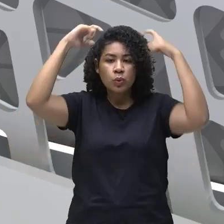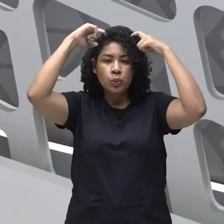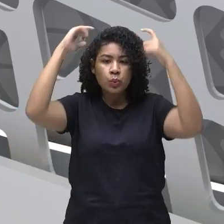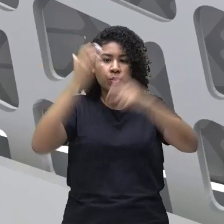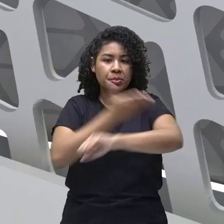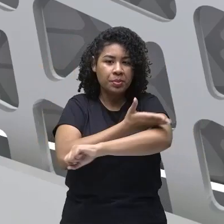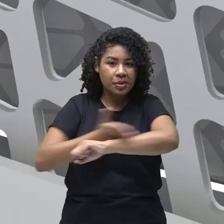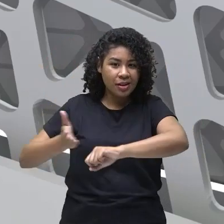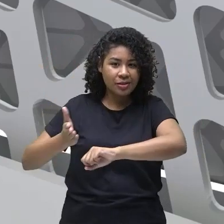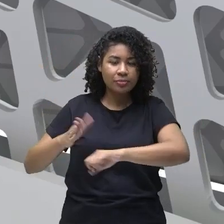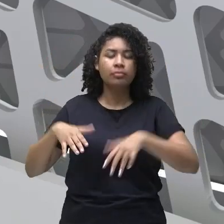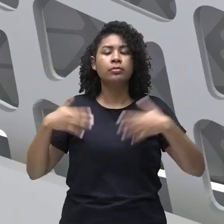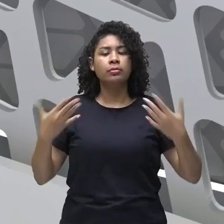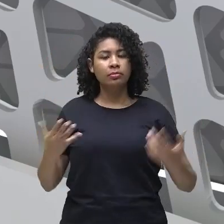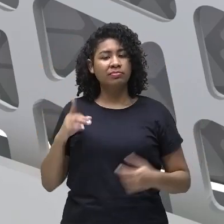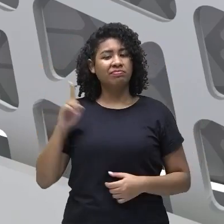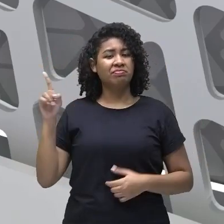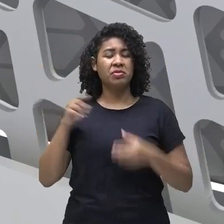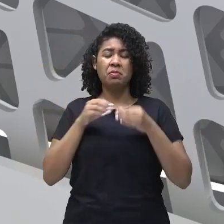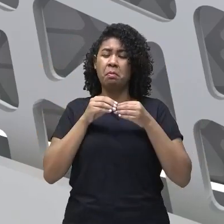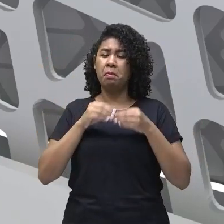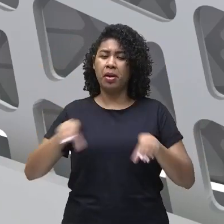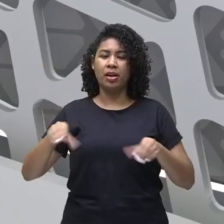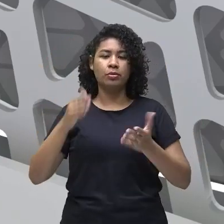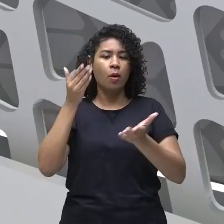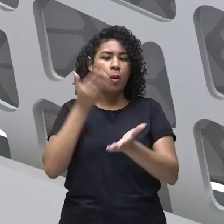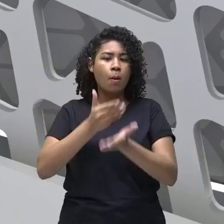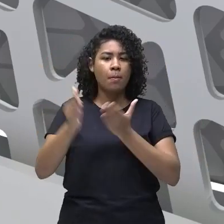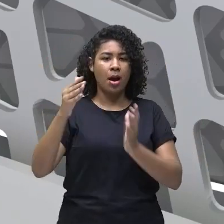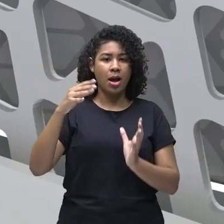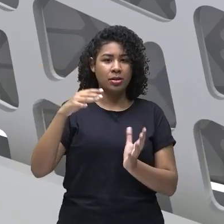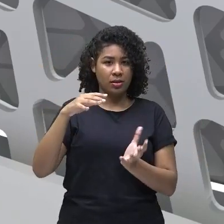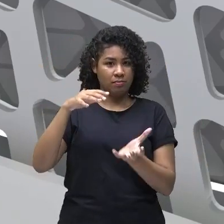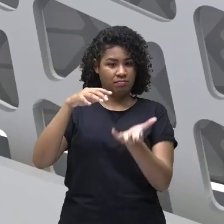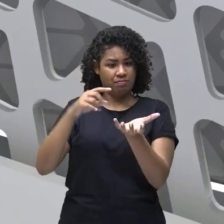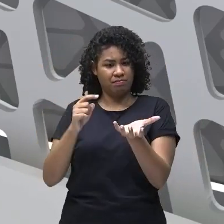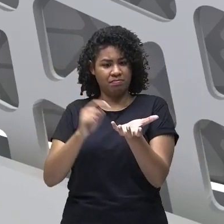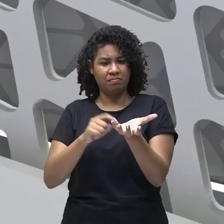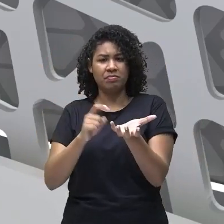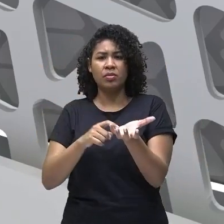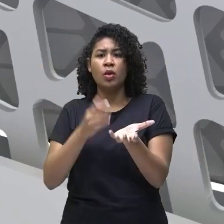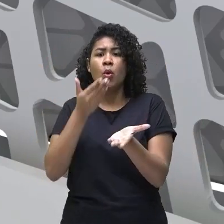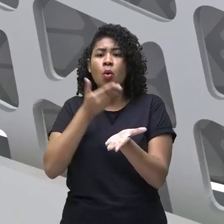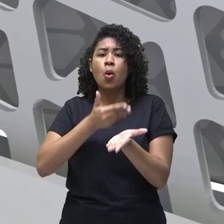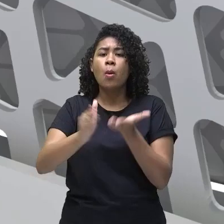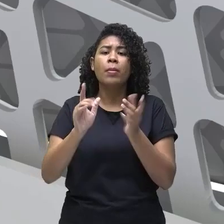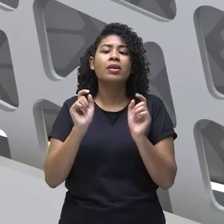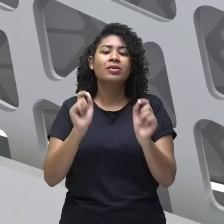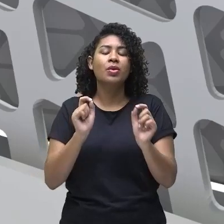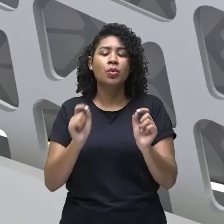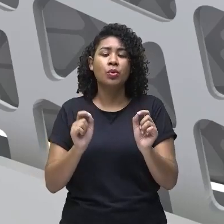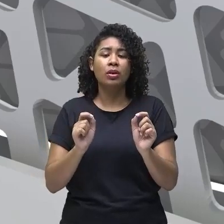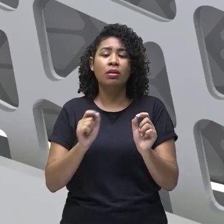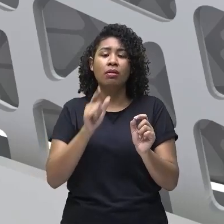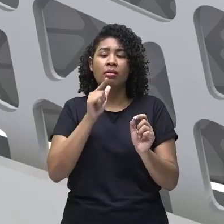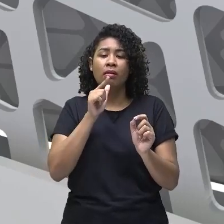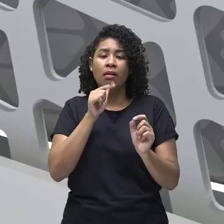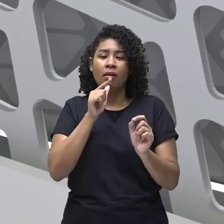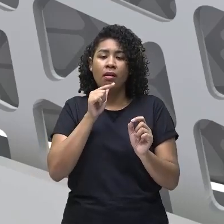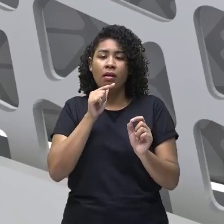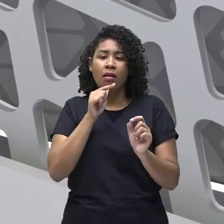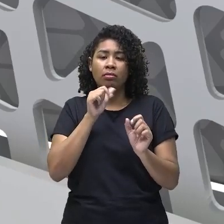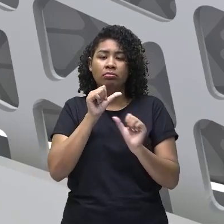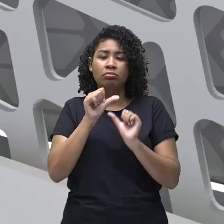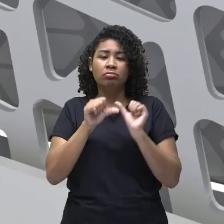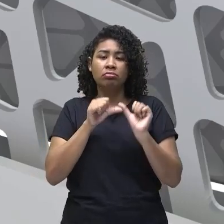são diretamente afetados porque isso começa a derreter aquele aquecimento começa a derreter essa parte mais fria